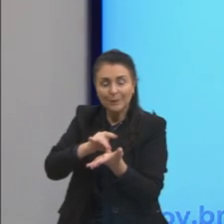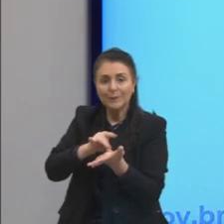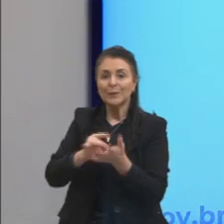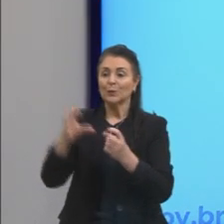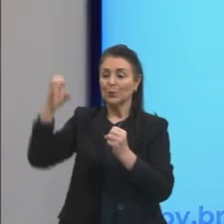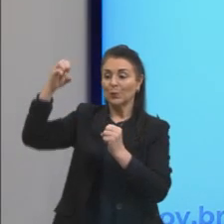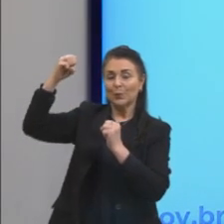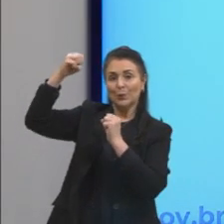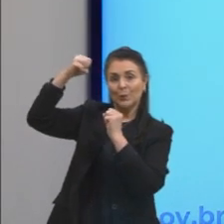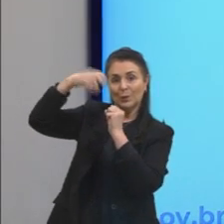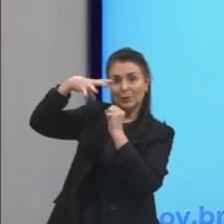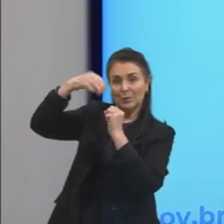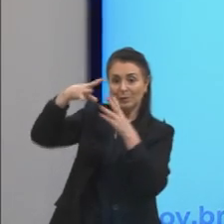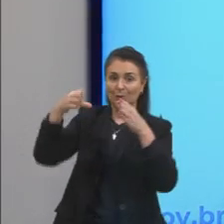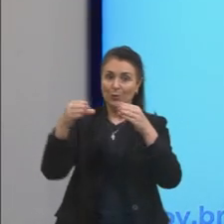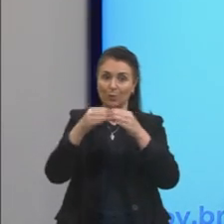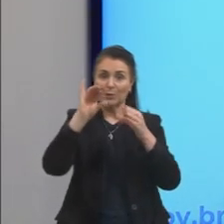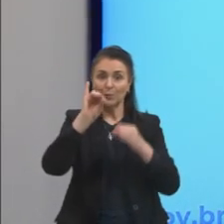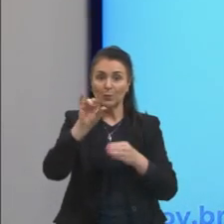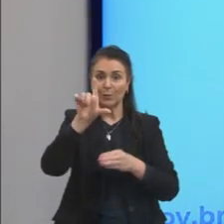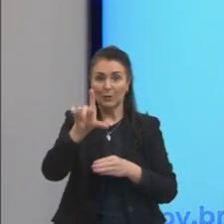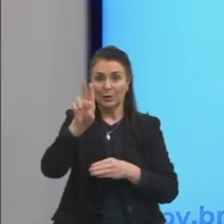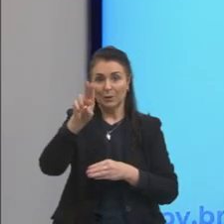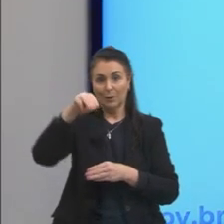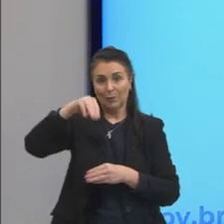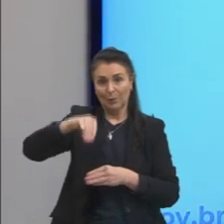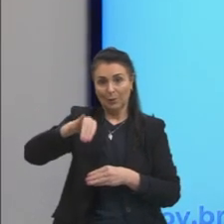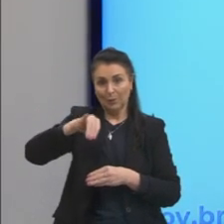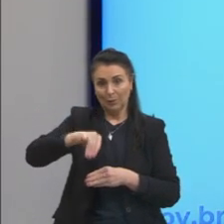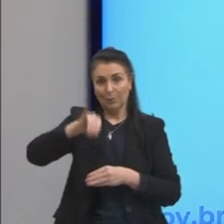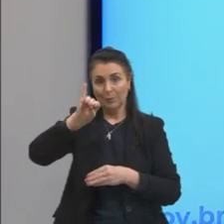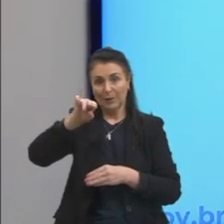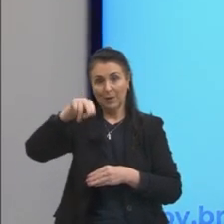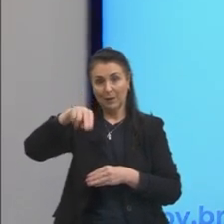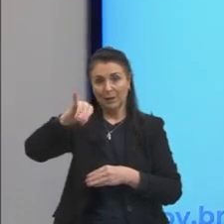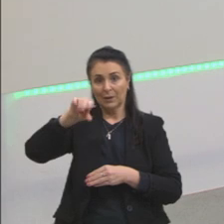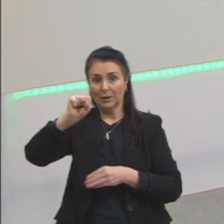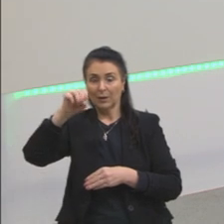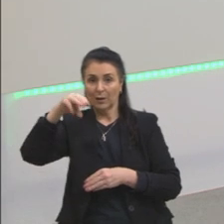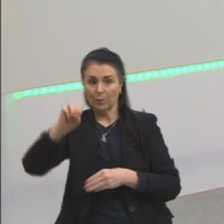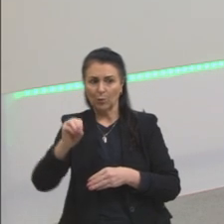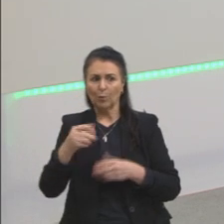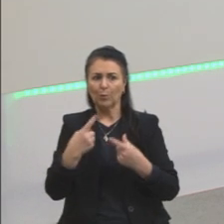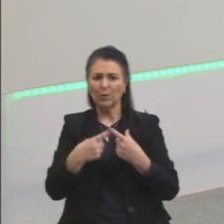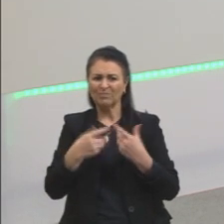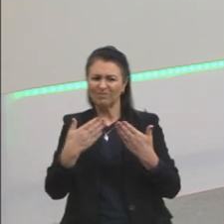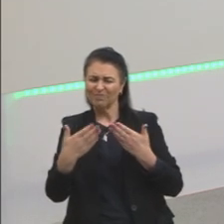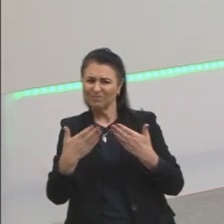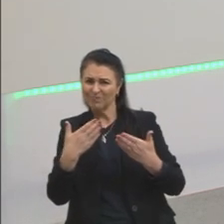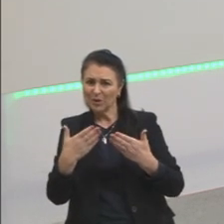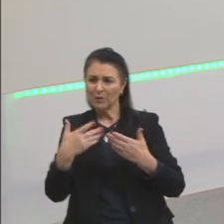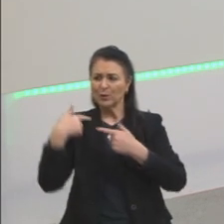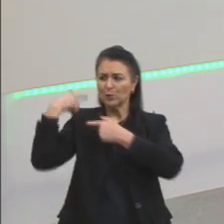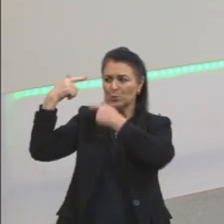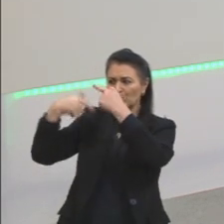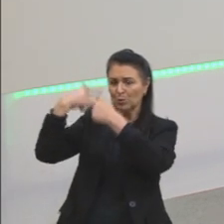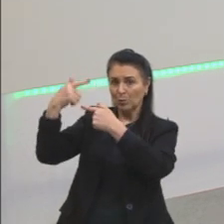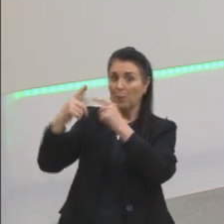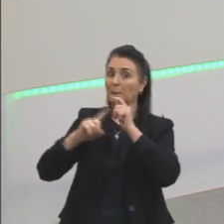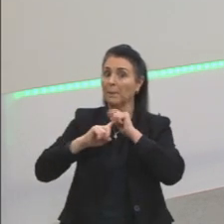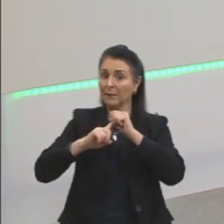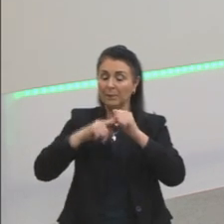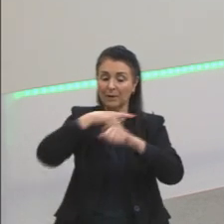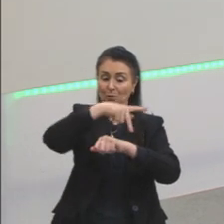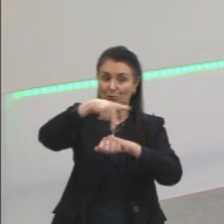O iluminismo começa a questionar as tradições, os costumes, na França principalmente, eles querem derrubar a monarquia,